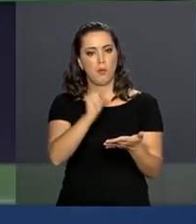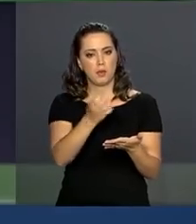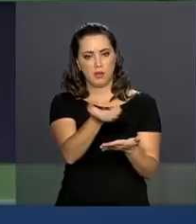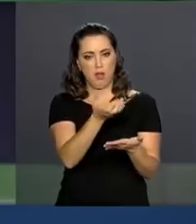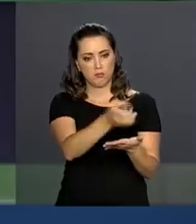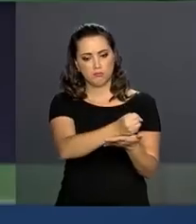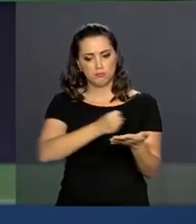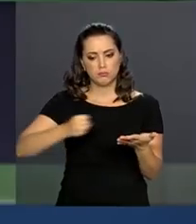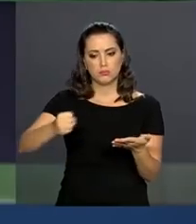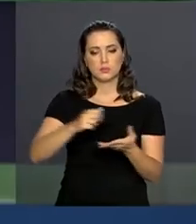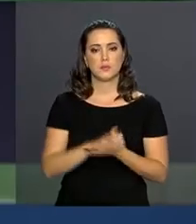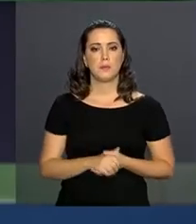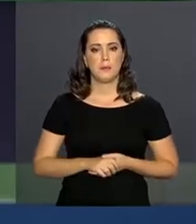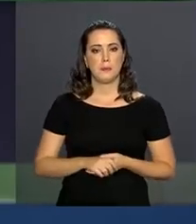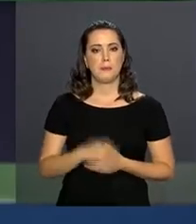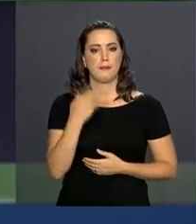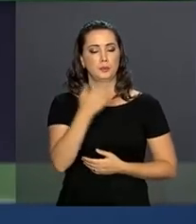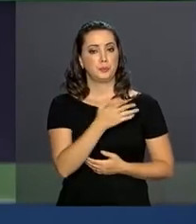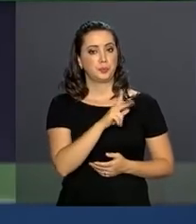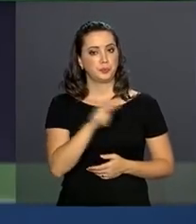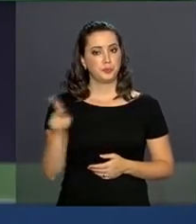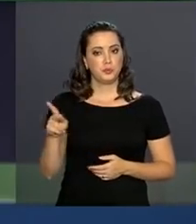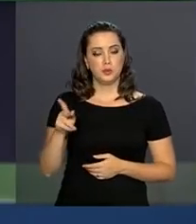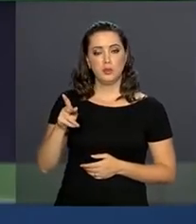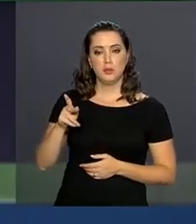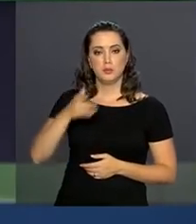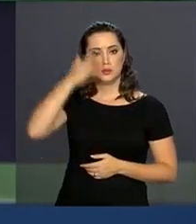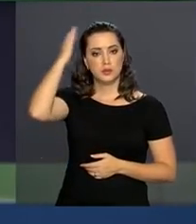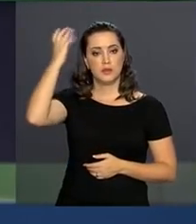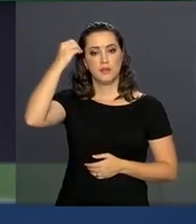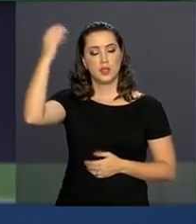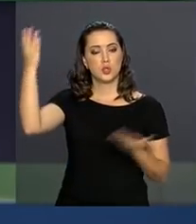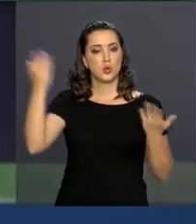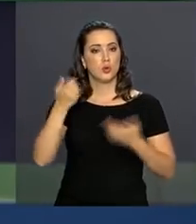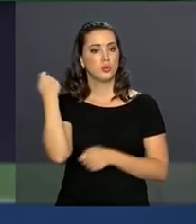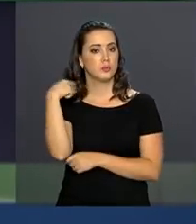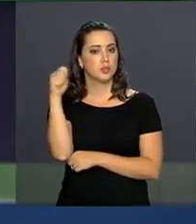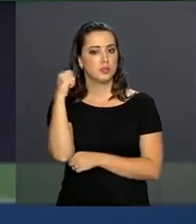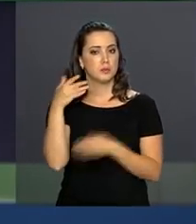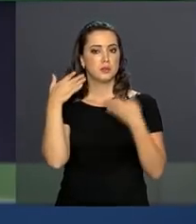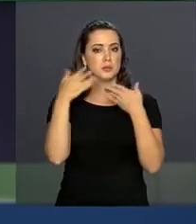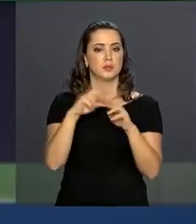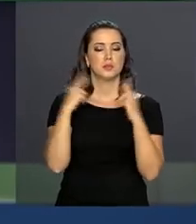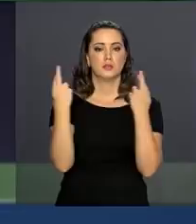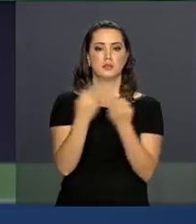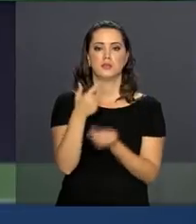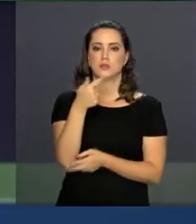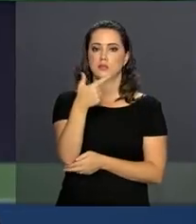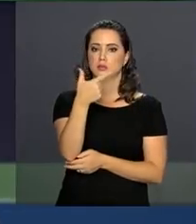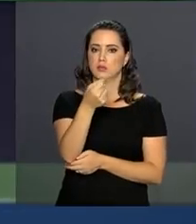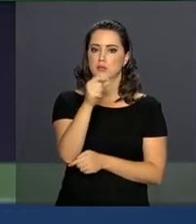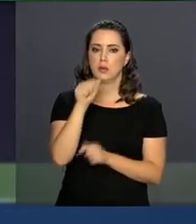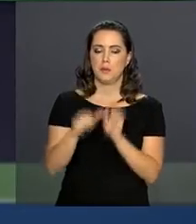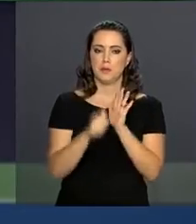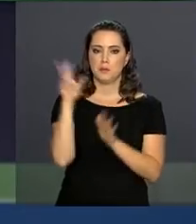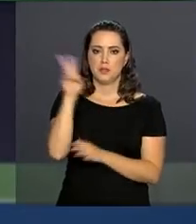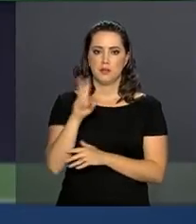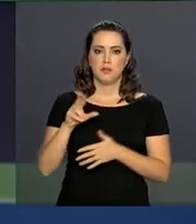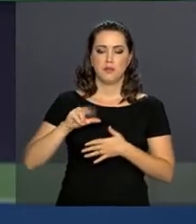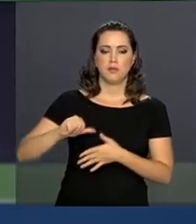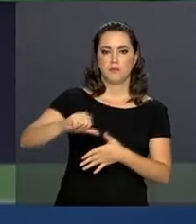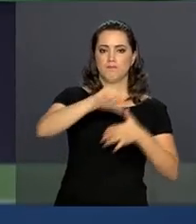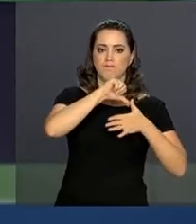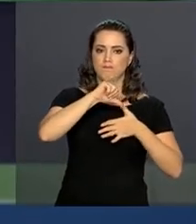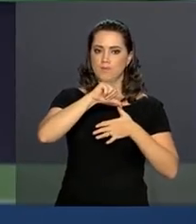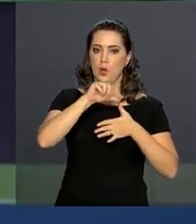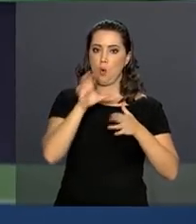O presidente Michel Temer viaja hoje para a Argentina para participar da reunião do G20. É a primeira vez que a América do Sul recebe